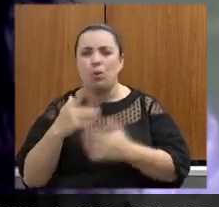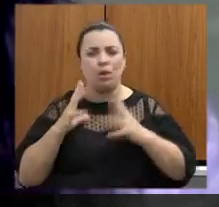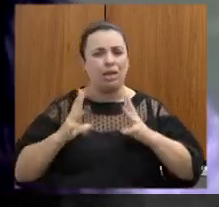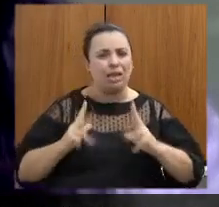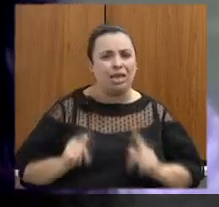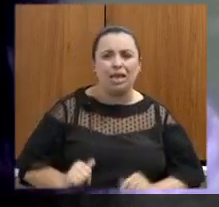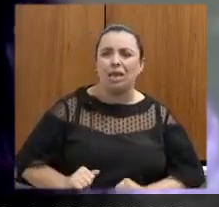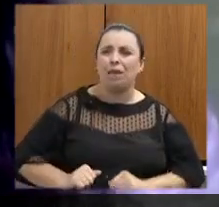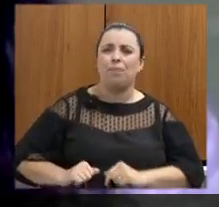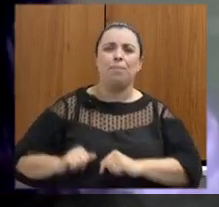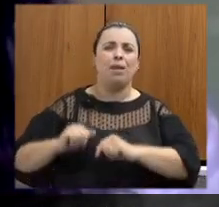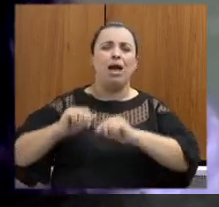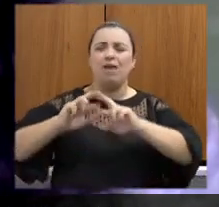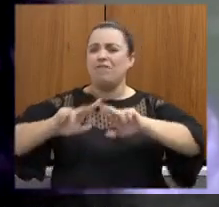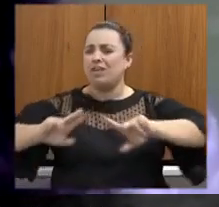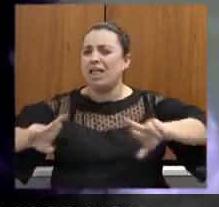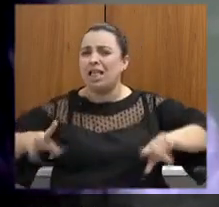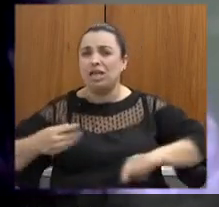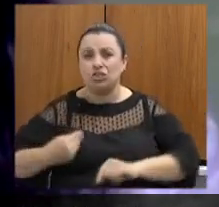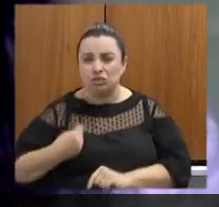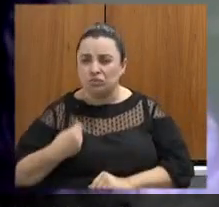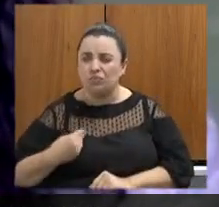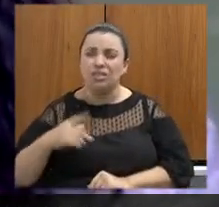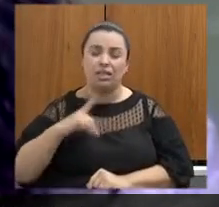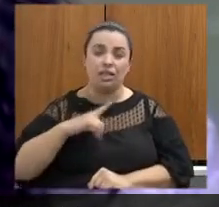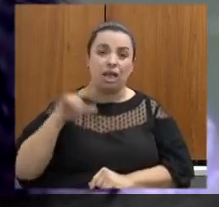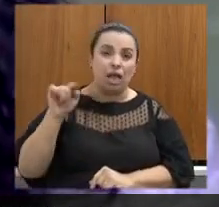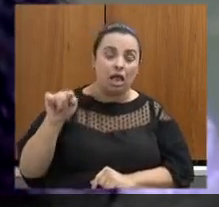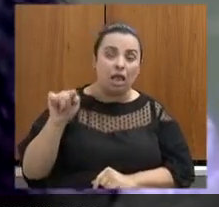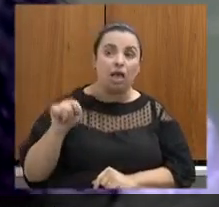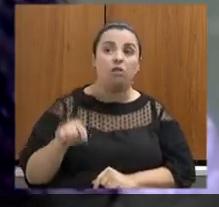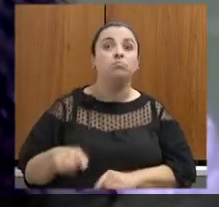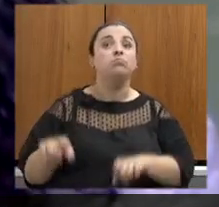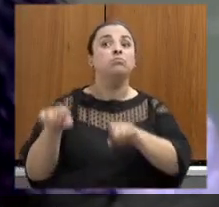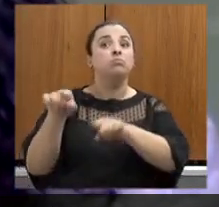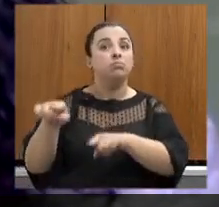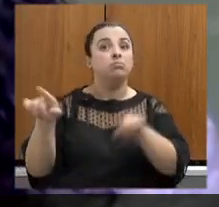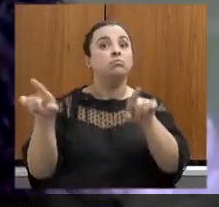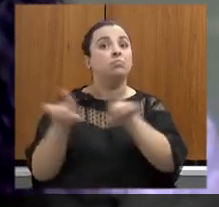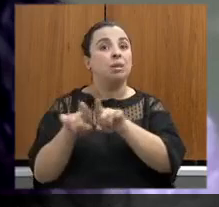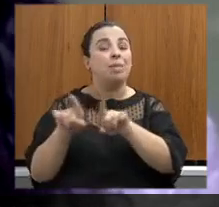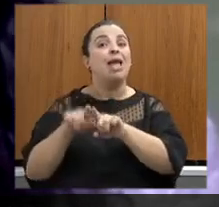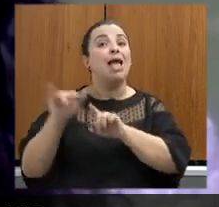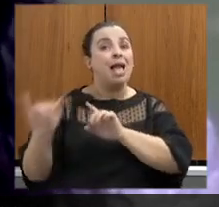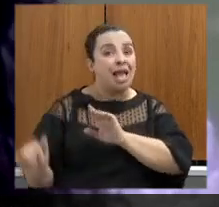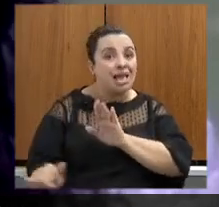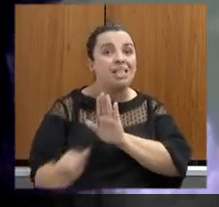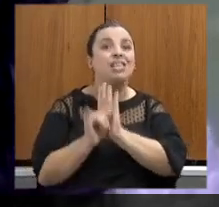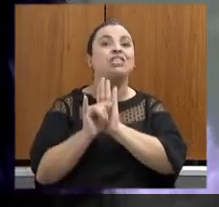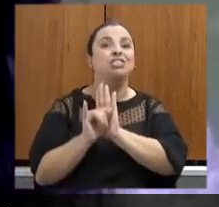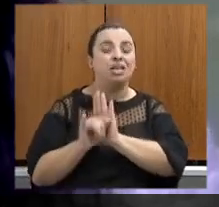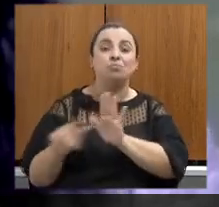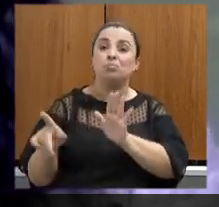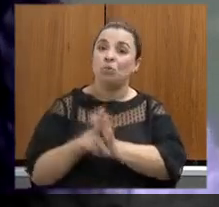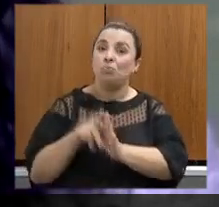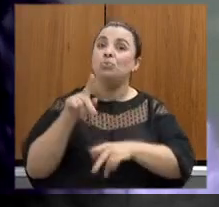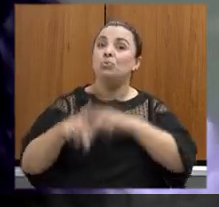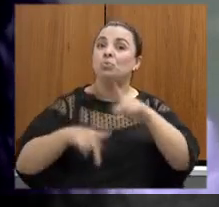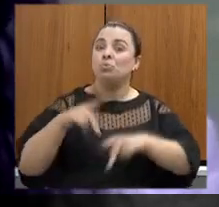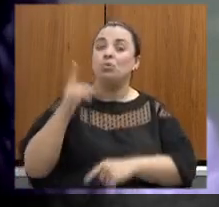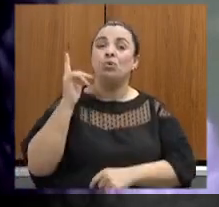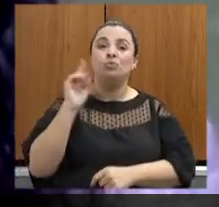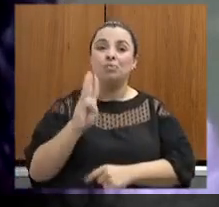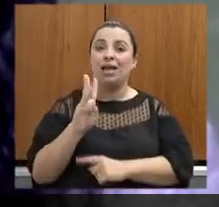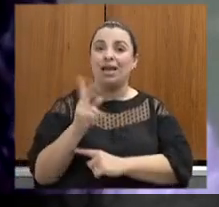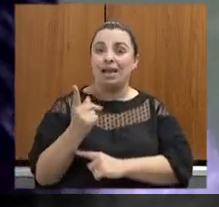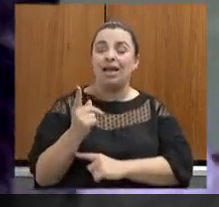biodiversidade ela é também a nossa identidade do povo de Belo Horizonte e do